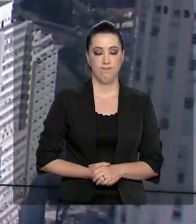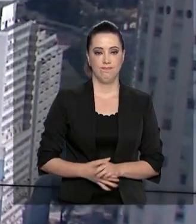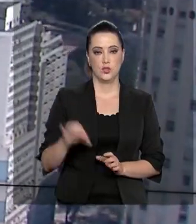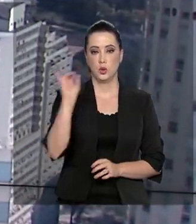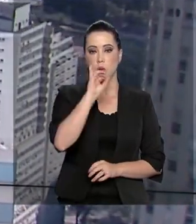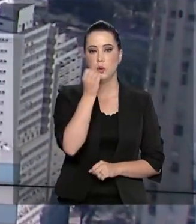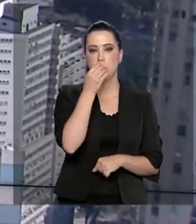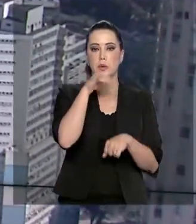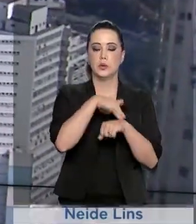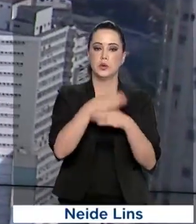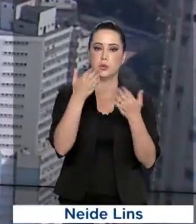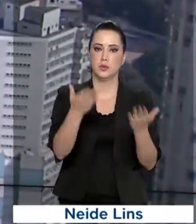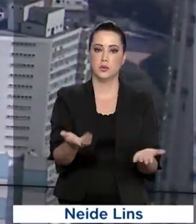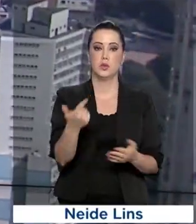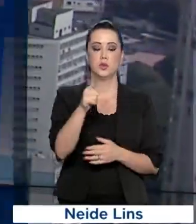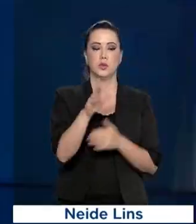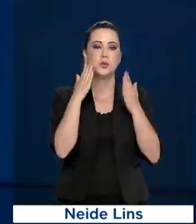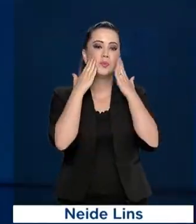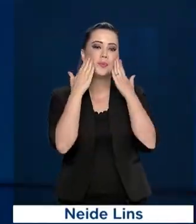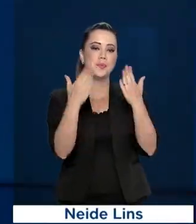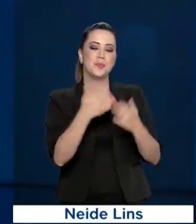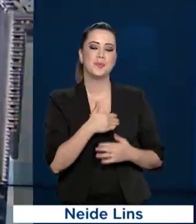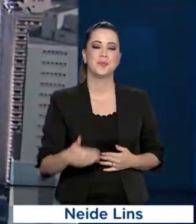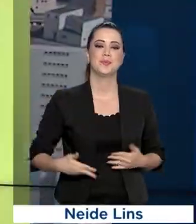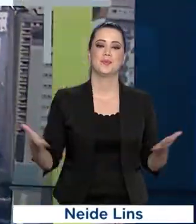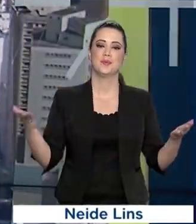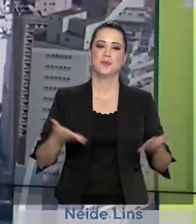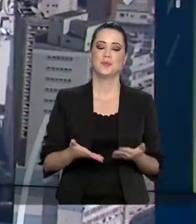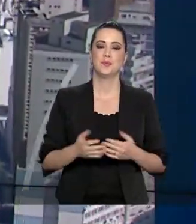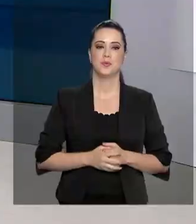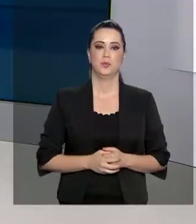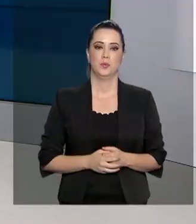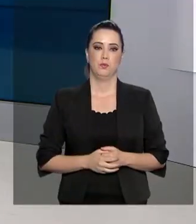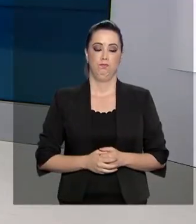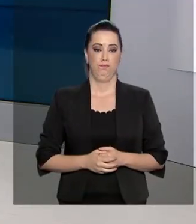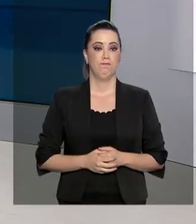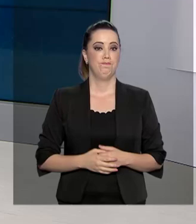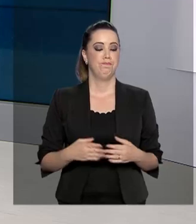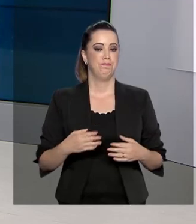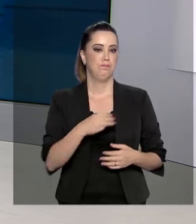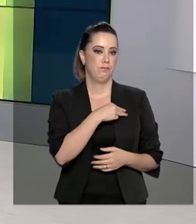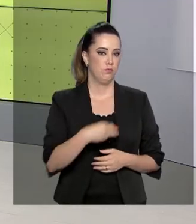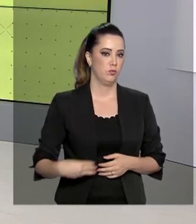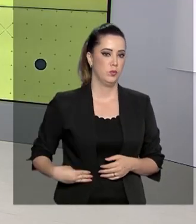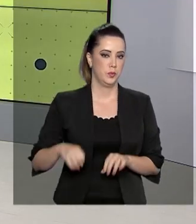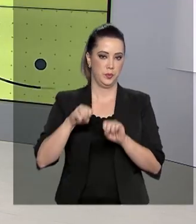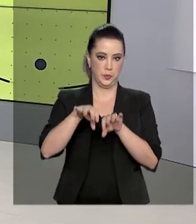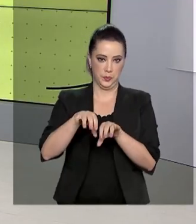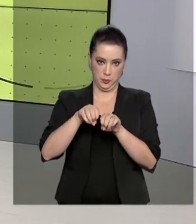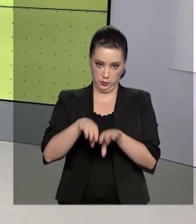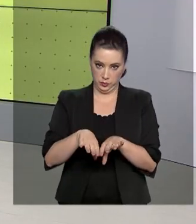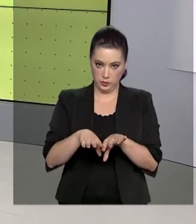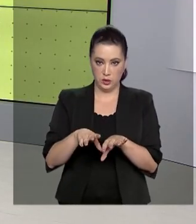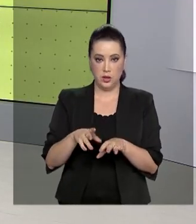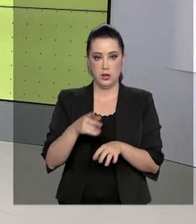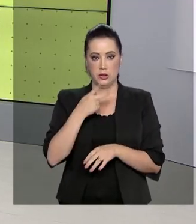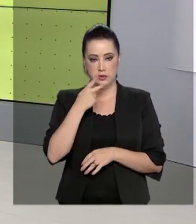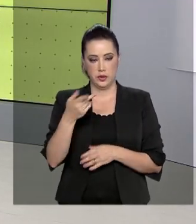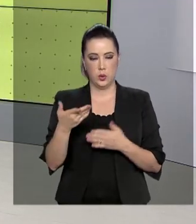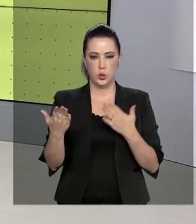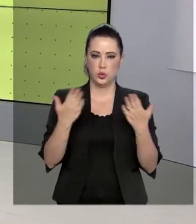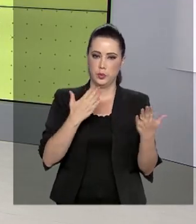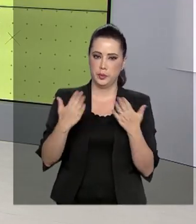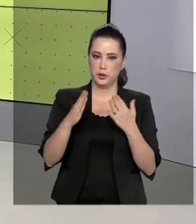Olá, boa noite para você. Estamos de volta com o Governo Agora. O ministro da Educação, Abraham Weintraub, fez